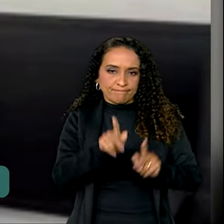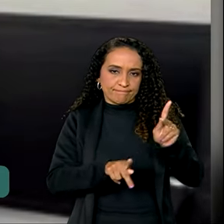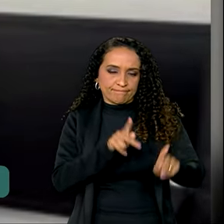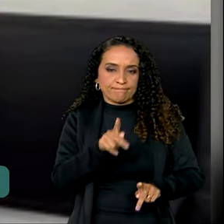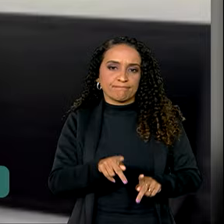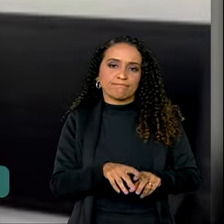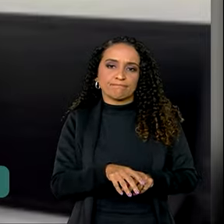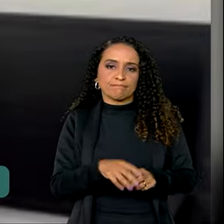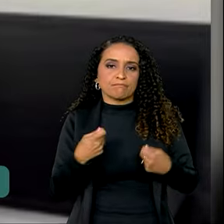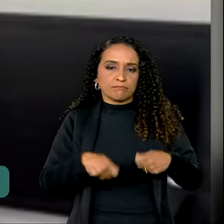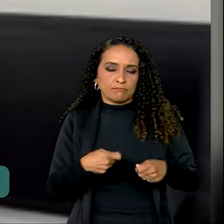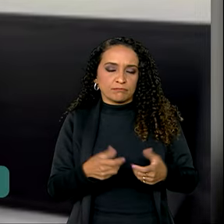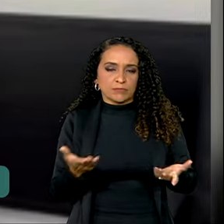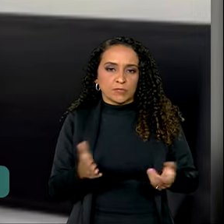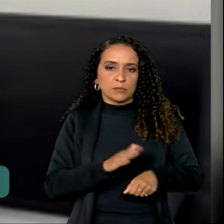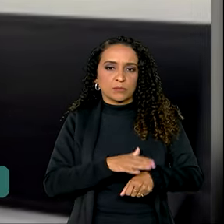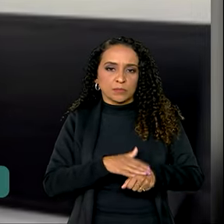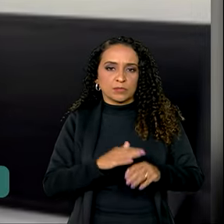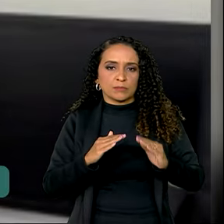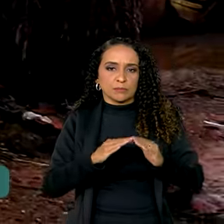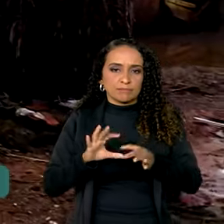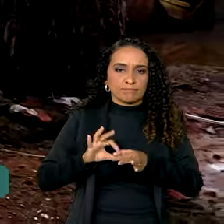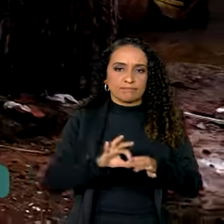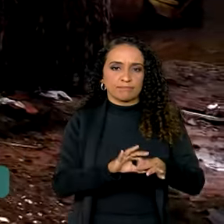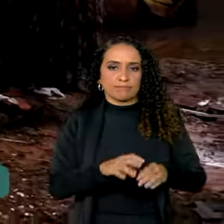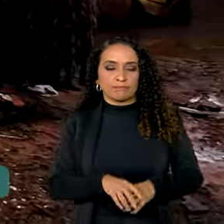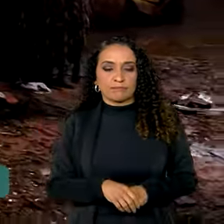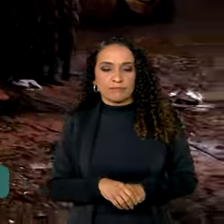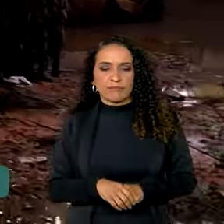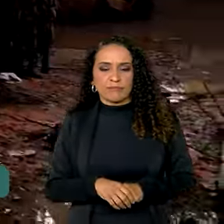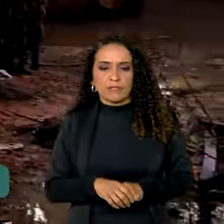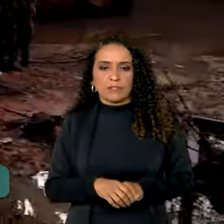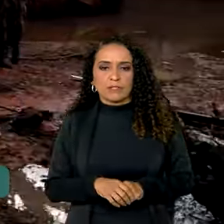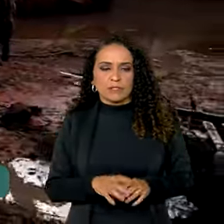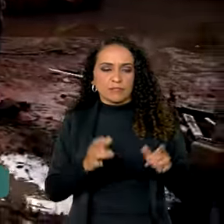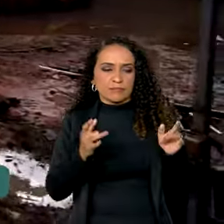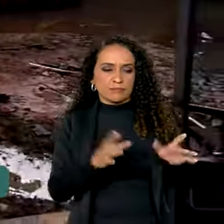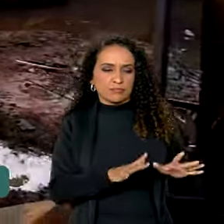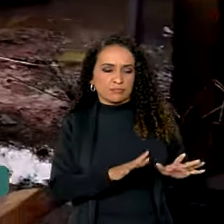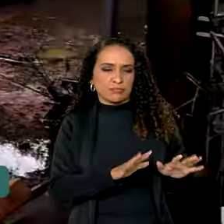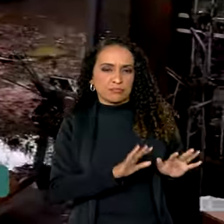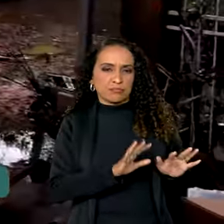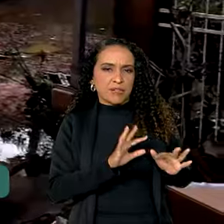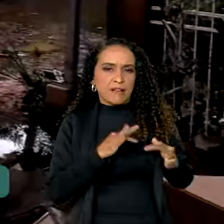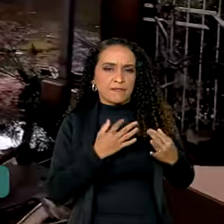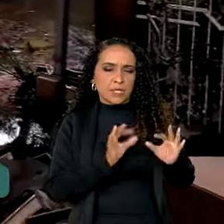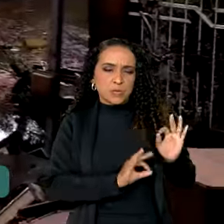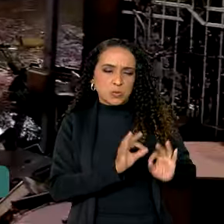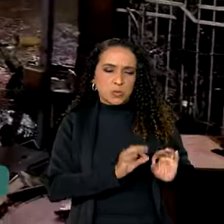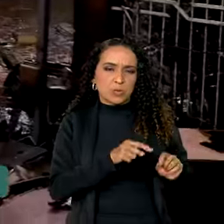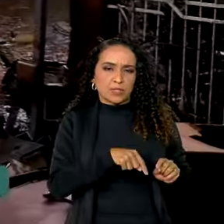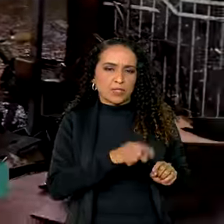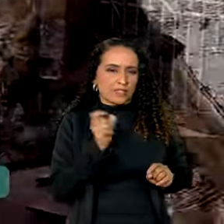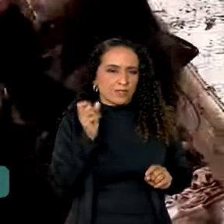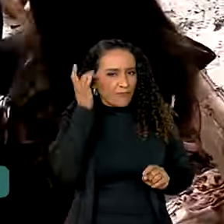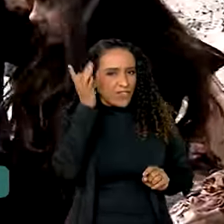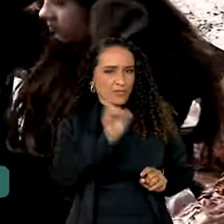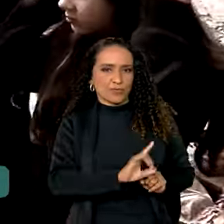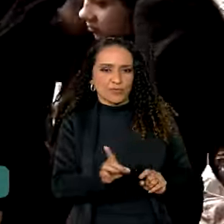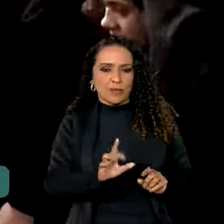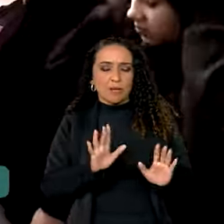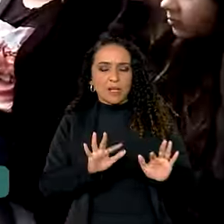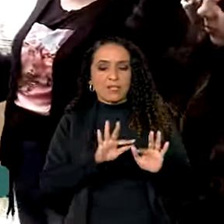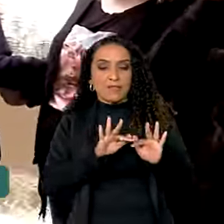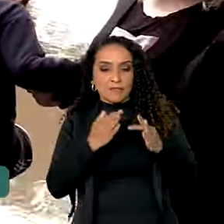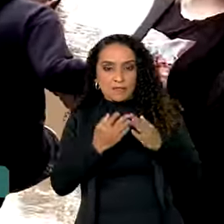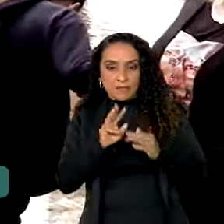que está precisando neste momento dessa união. Deixar para trás a vida construída por aqui não é nada fácil. Mas